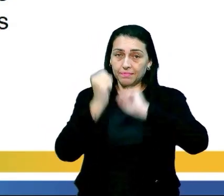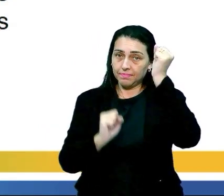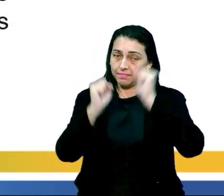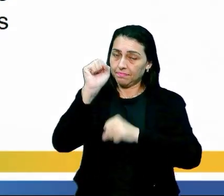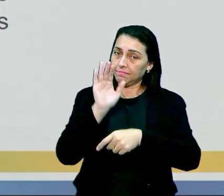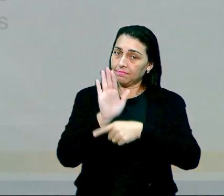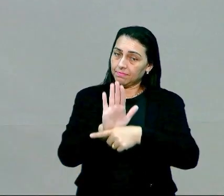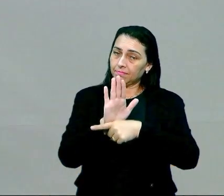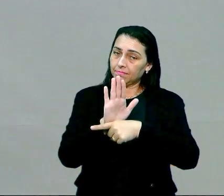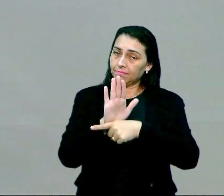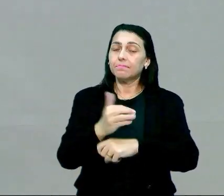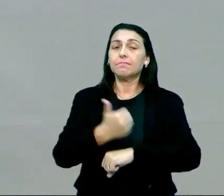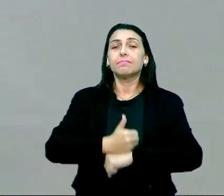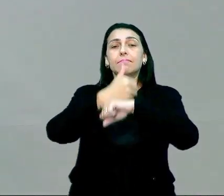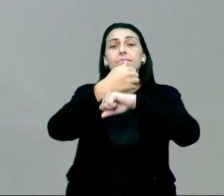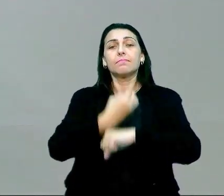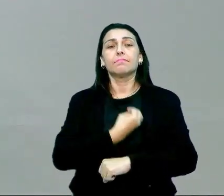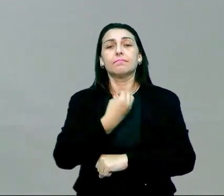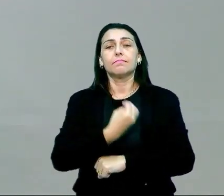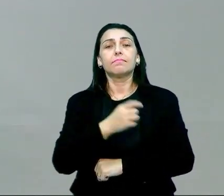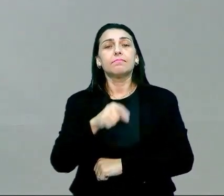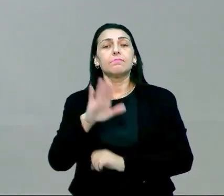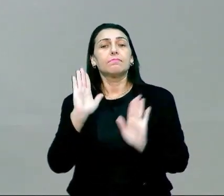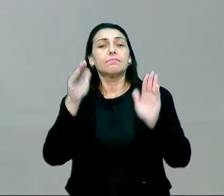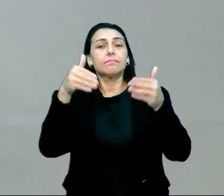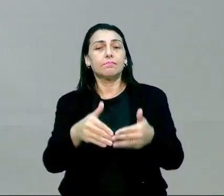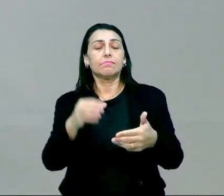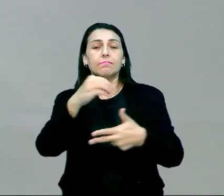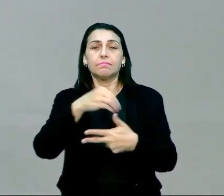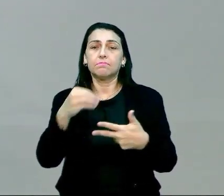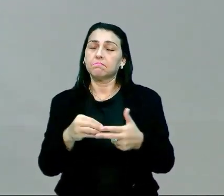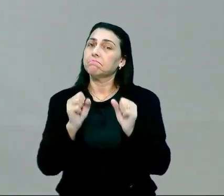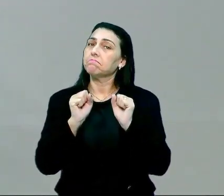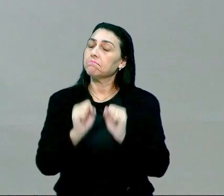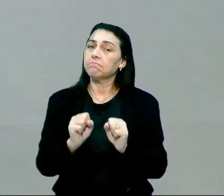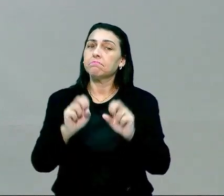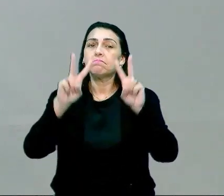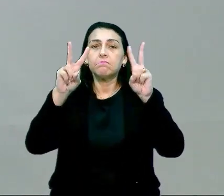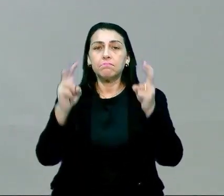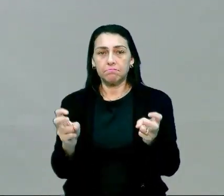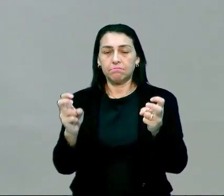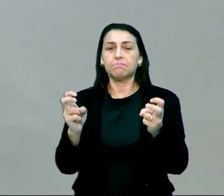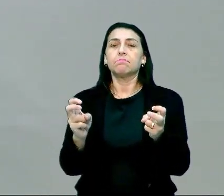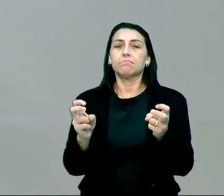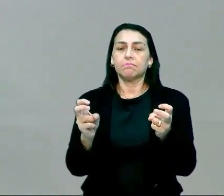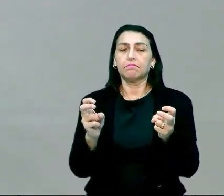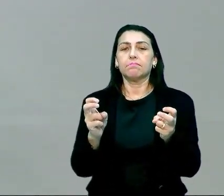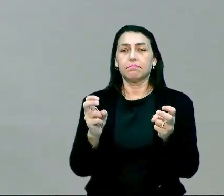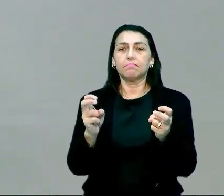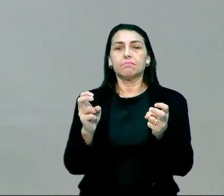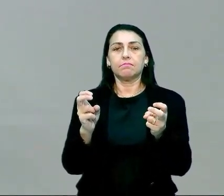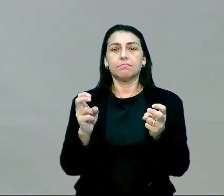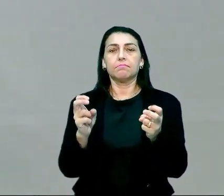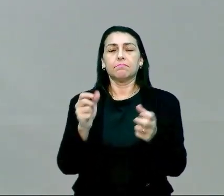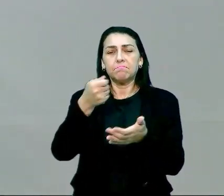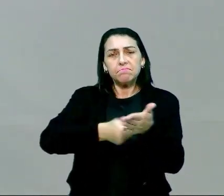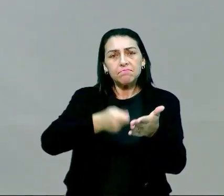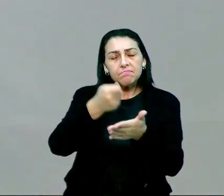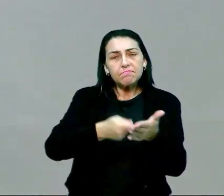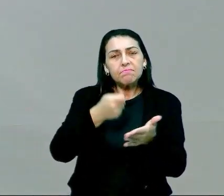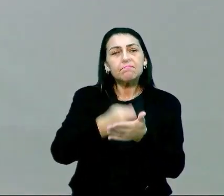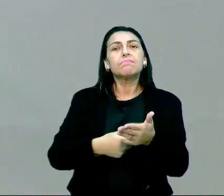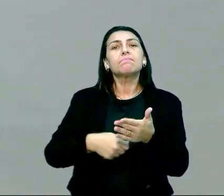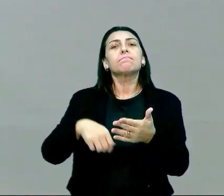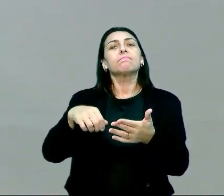manutenção da qualidade de vida. Para quem está focadíssimo no Enem, pode ser um tema contemporâneo a ser cobrado na